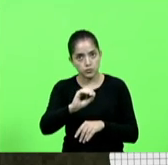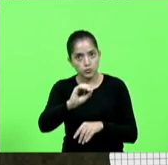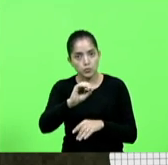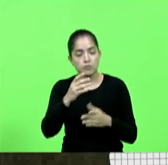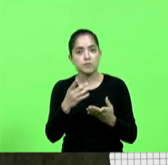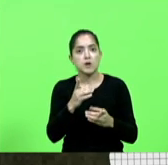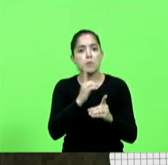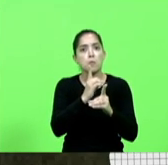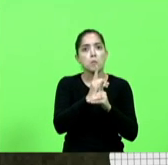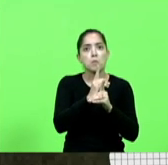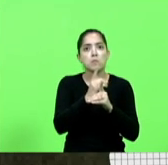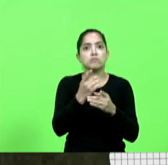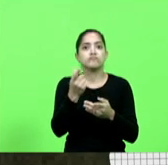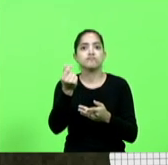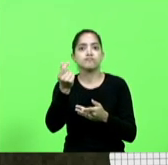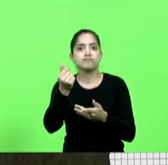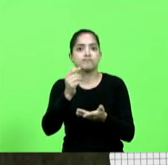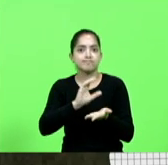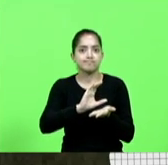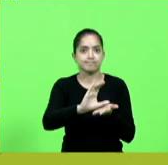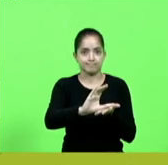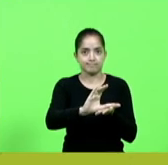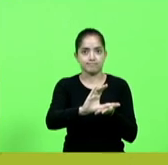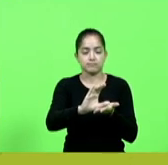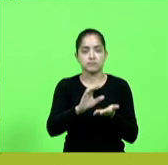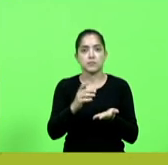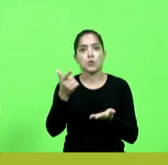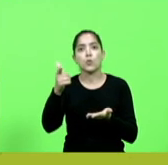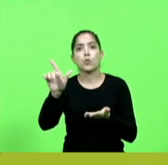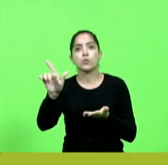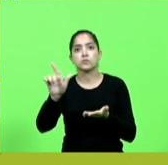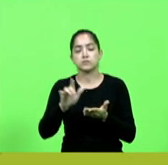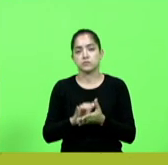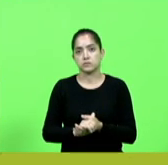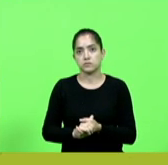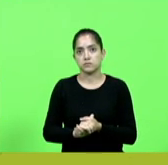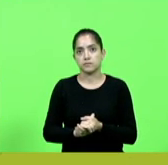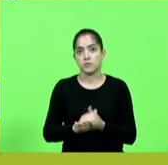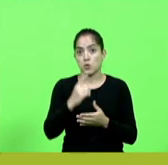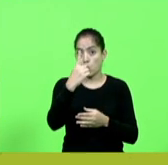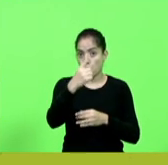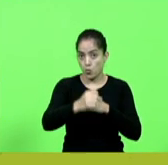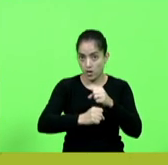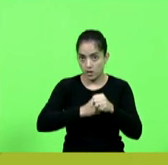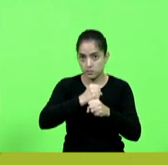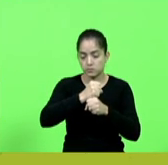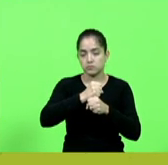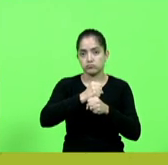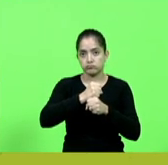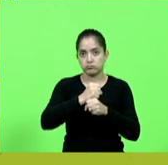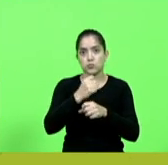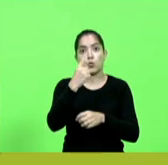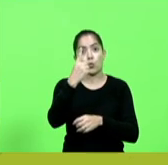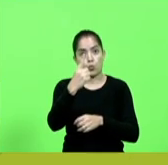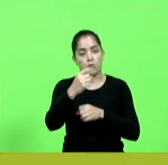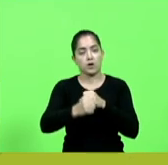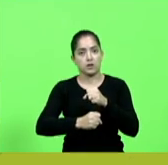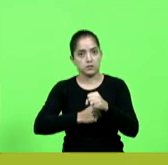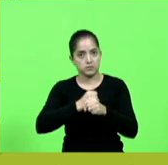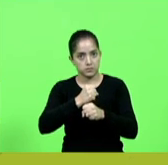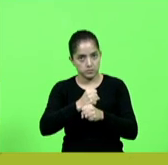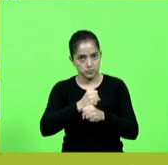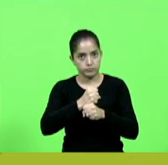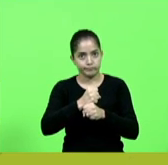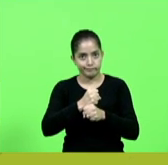forma de obter o recurso. Pode passar o próximo. Um ano, vou repetir, um ano e